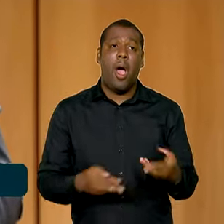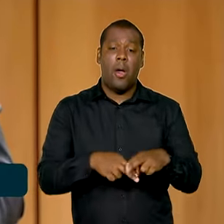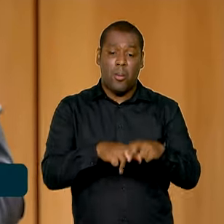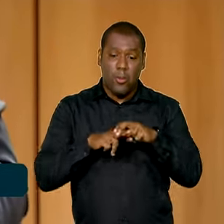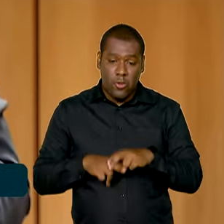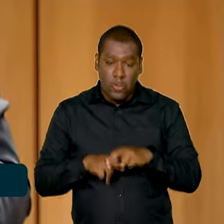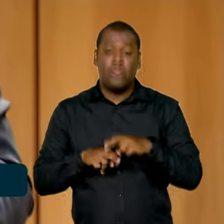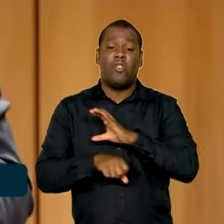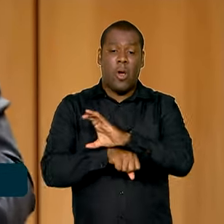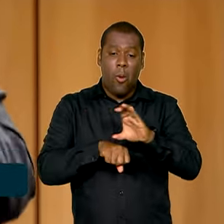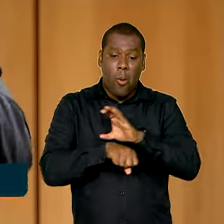de uma política nacional de segurança pública. Obrigado.